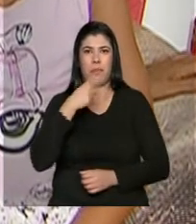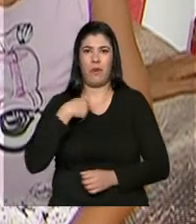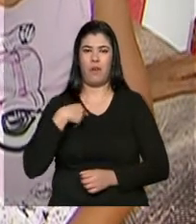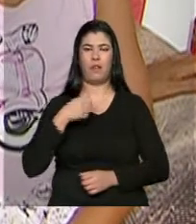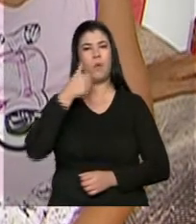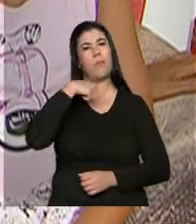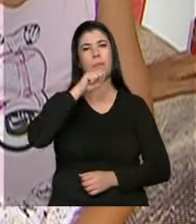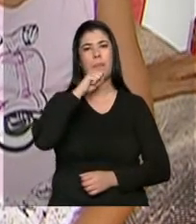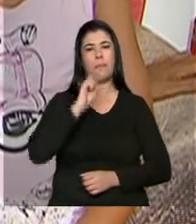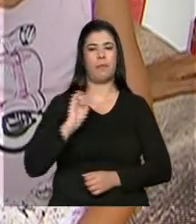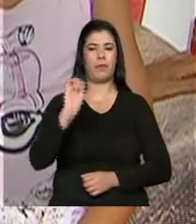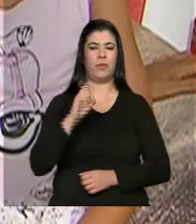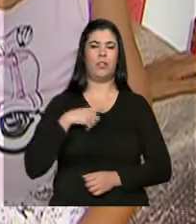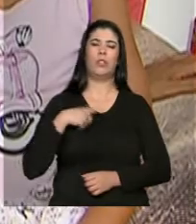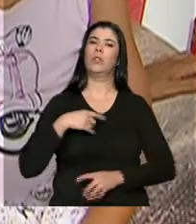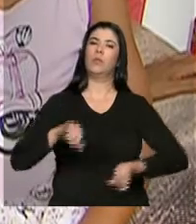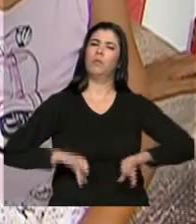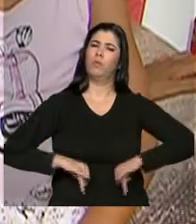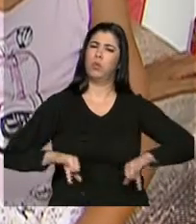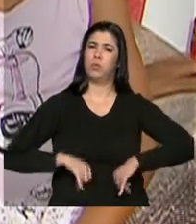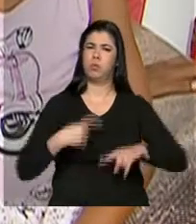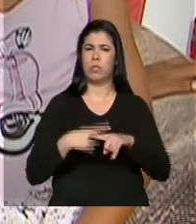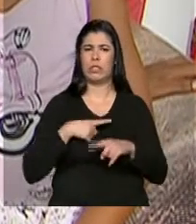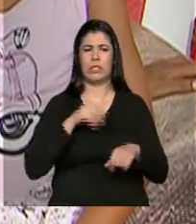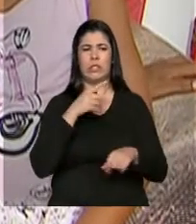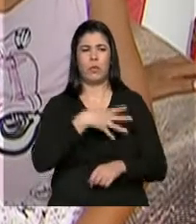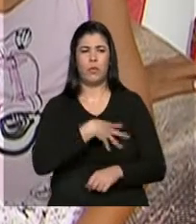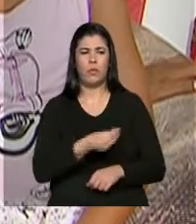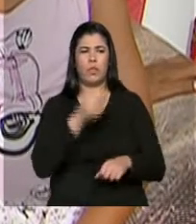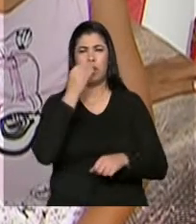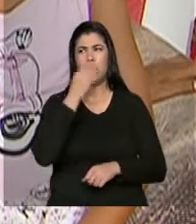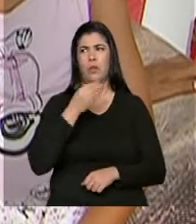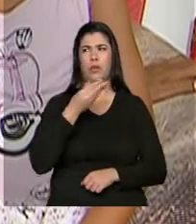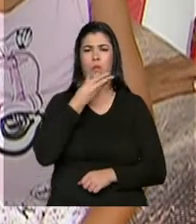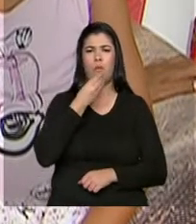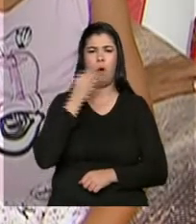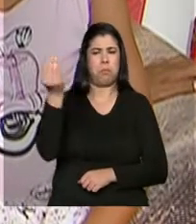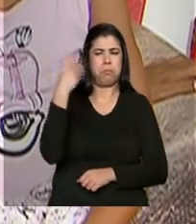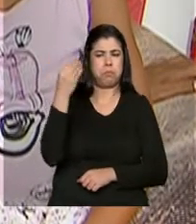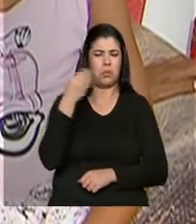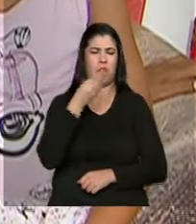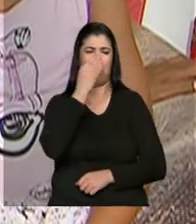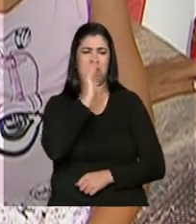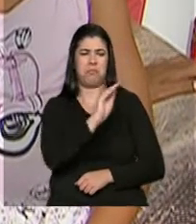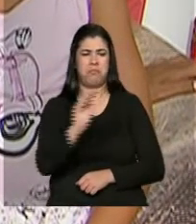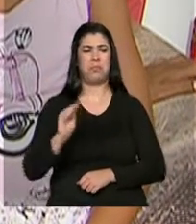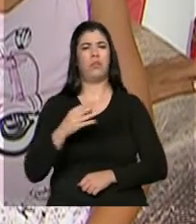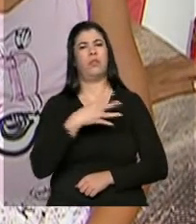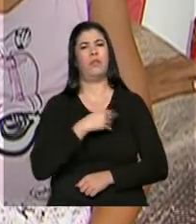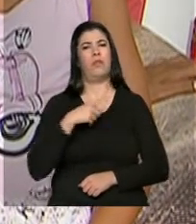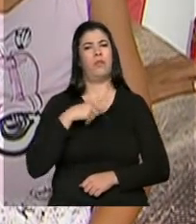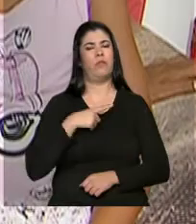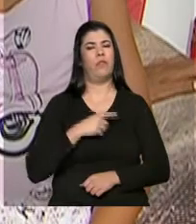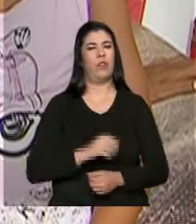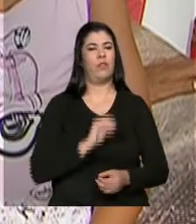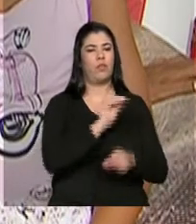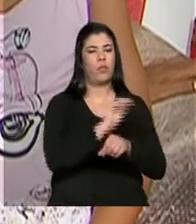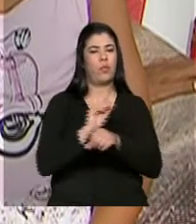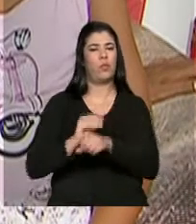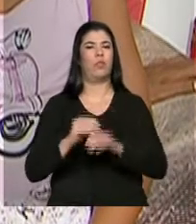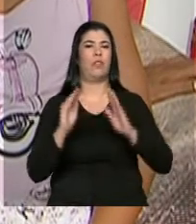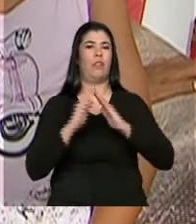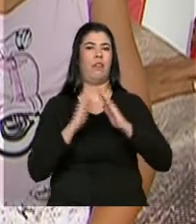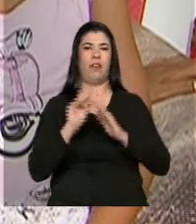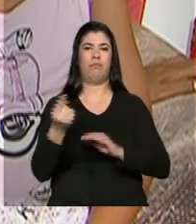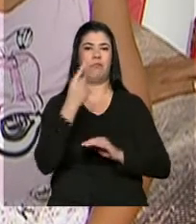porque a gente já sofre tanto, porque a gente tem filha, é abandonada pelo marido, sustenta a casa sozinha, vira mãe e